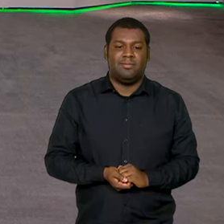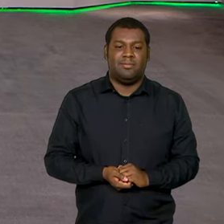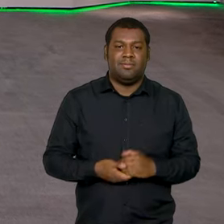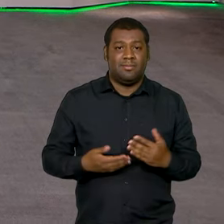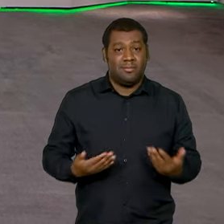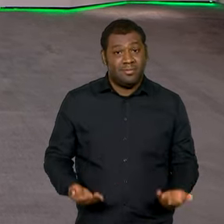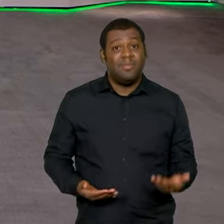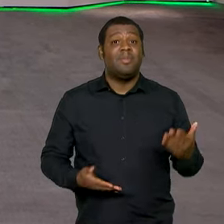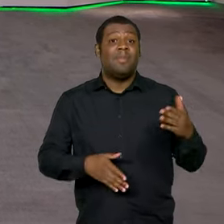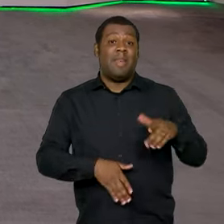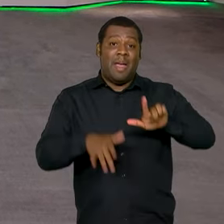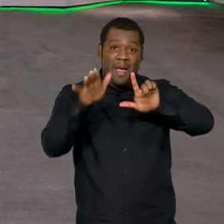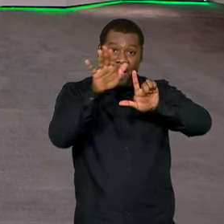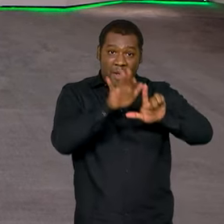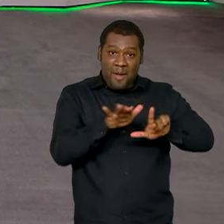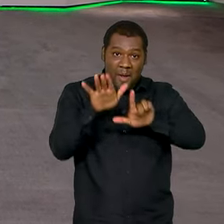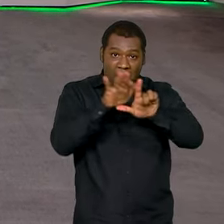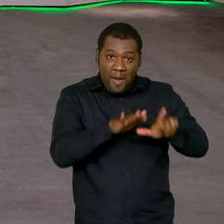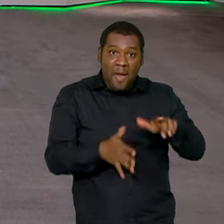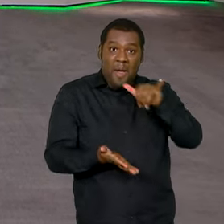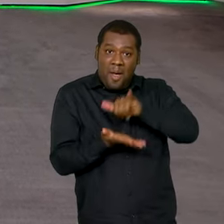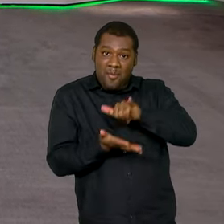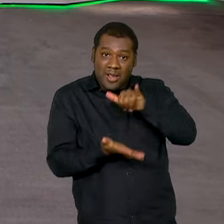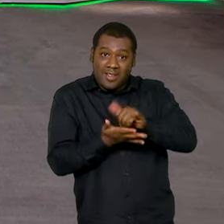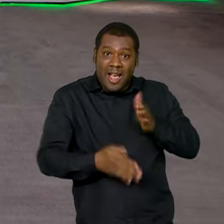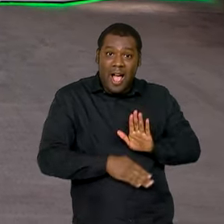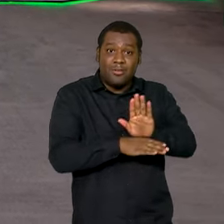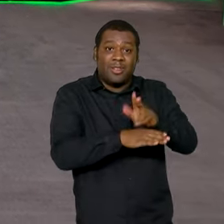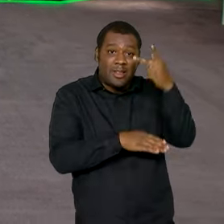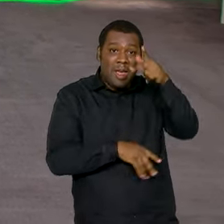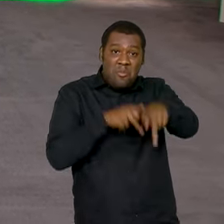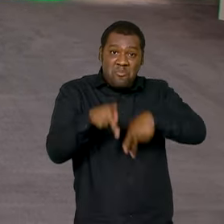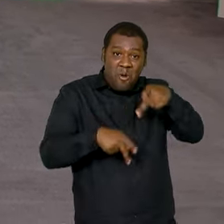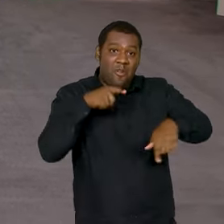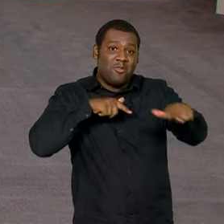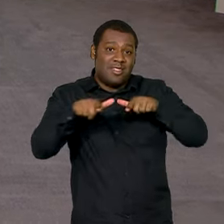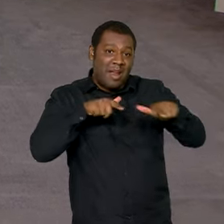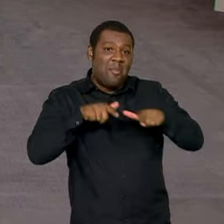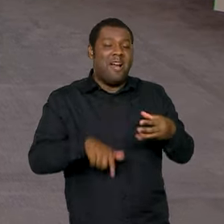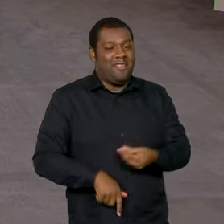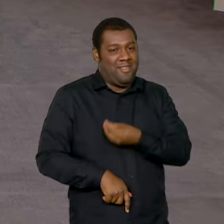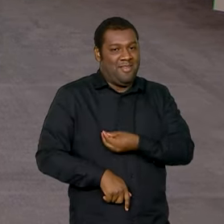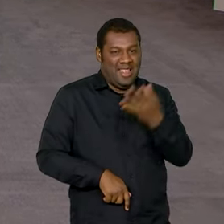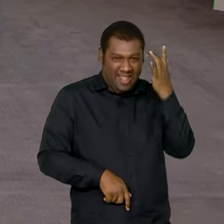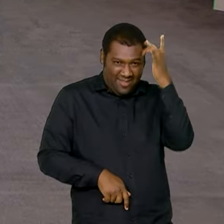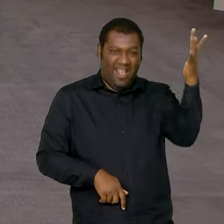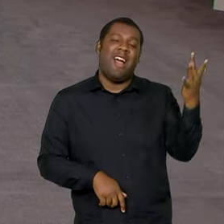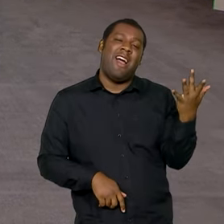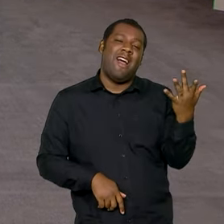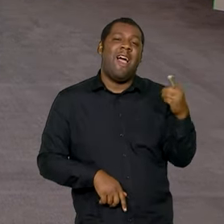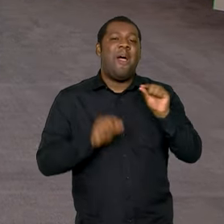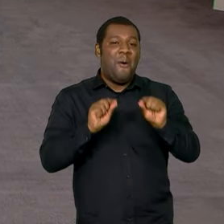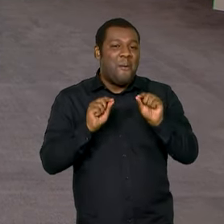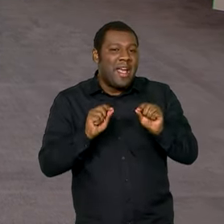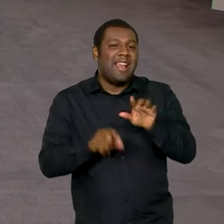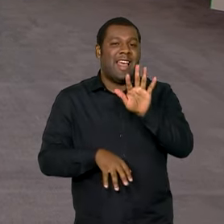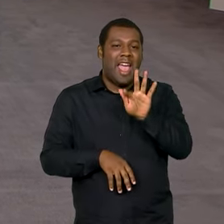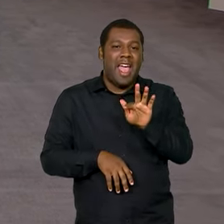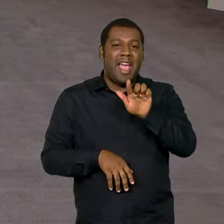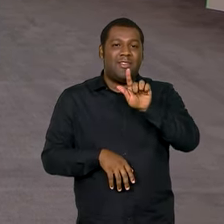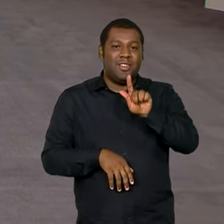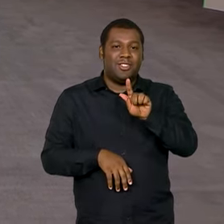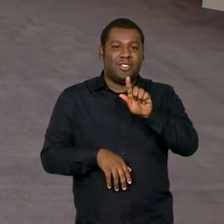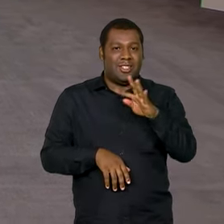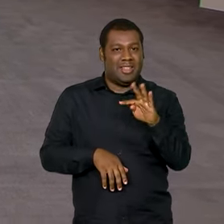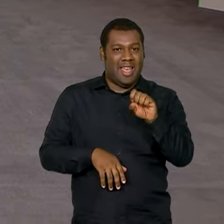Uma ferramenta online para facilitar a vida do trabalhador e do empregador é o FGTS Digital, que foi lançado pelo